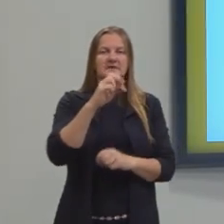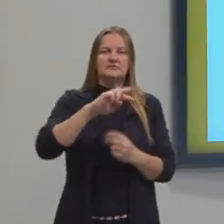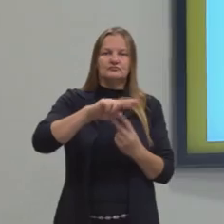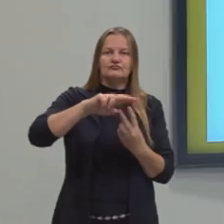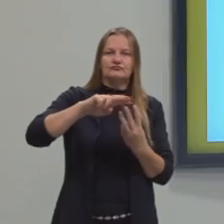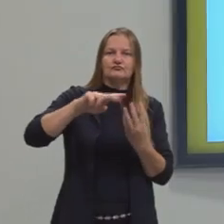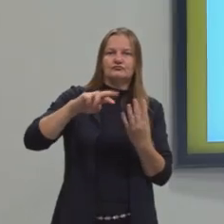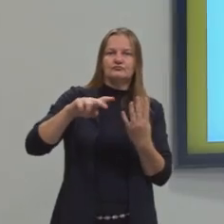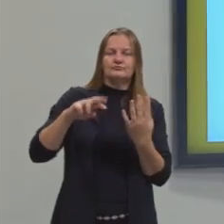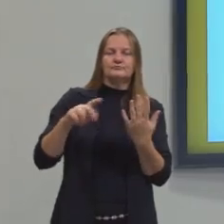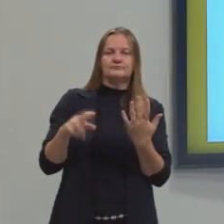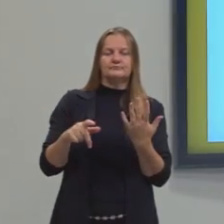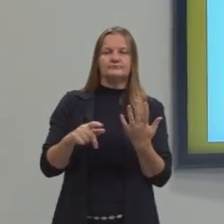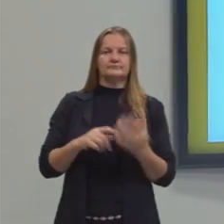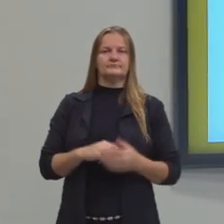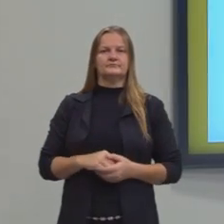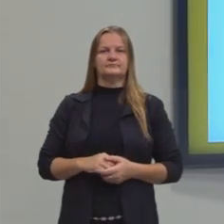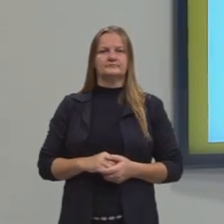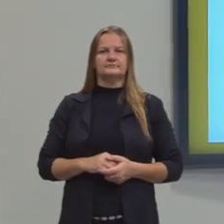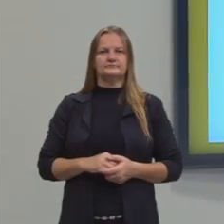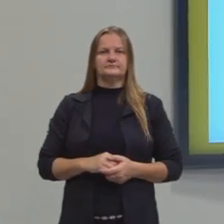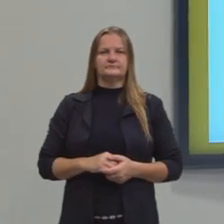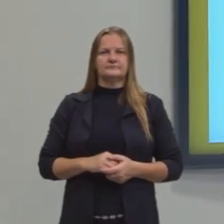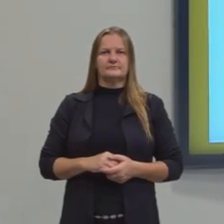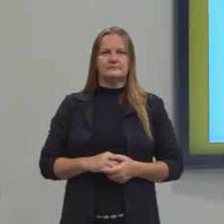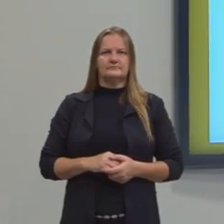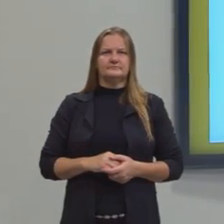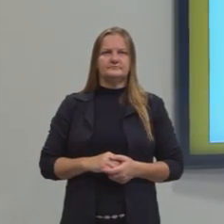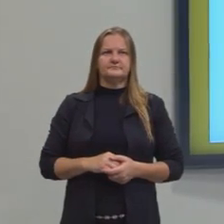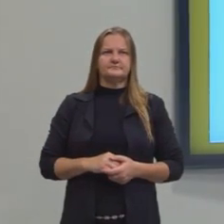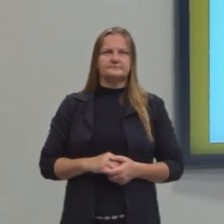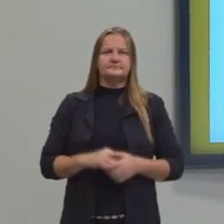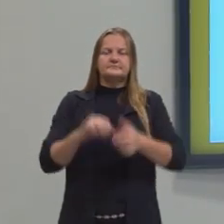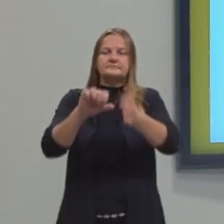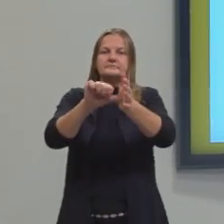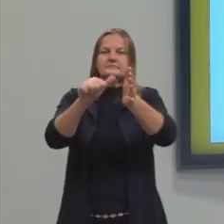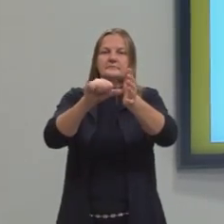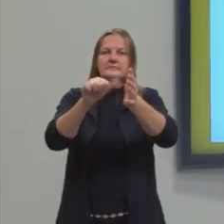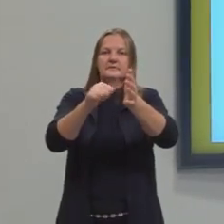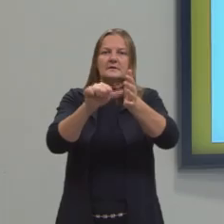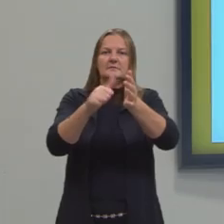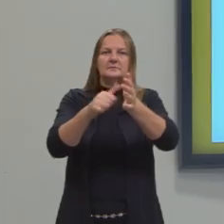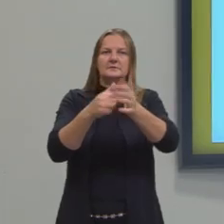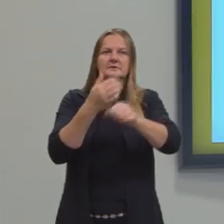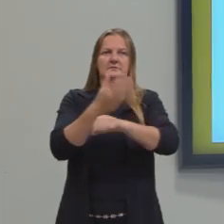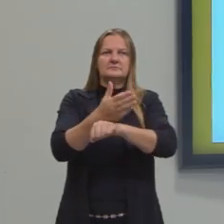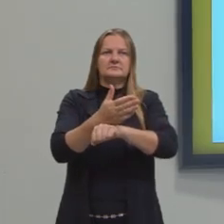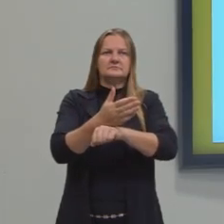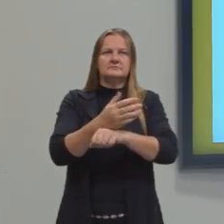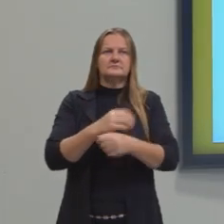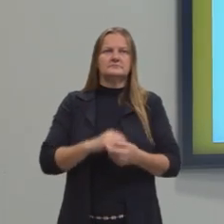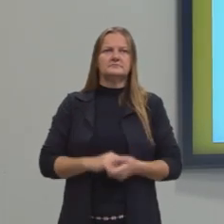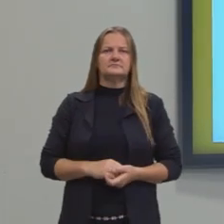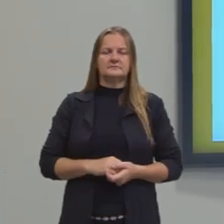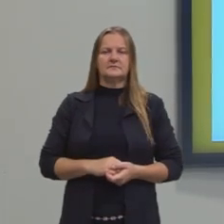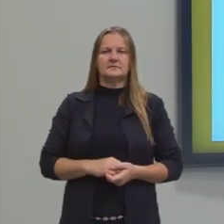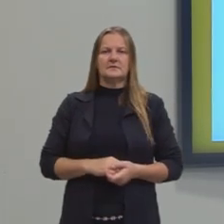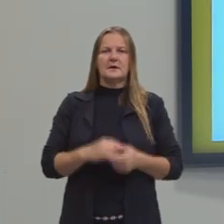a gente tem possibilidades, certo? Onde, na primeira possibilidade, o participante ganha R 600,00.